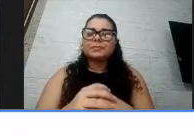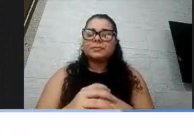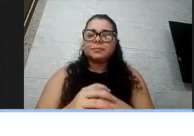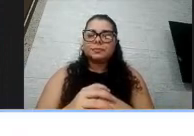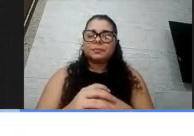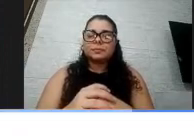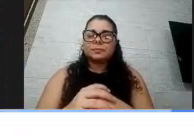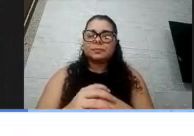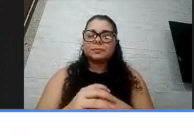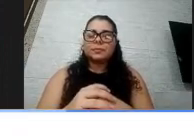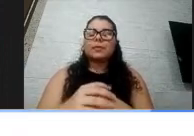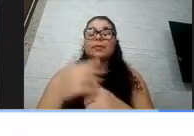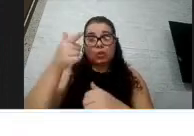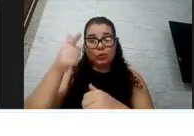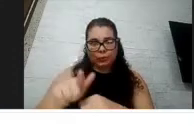Mais uma vez.